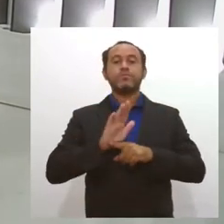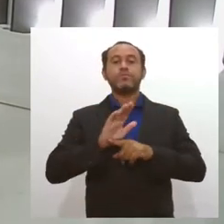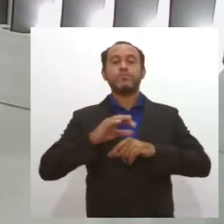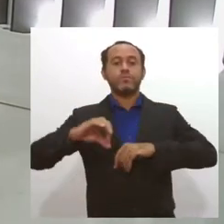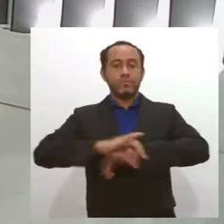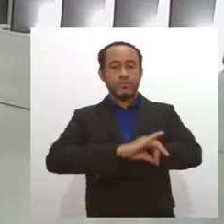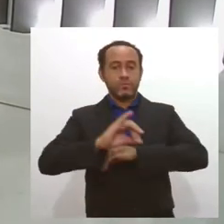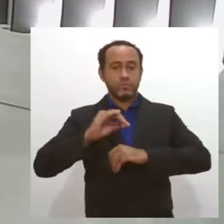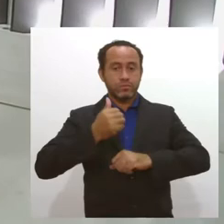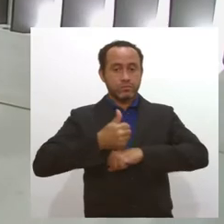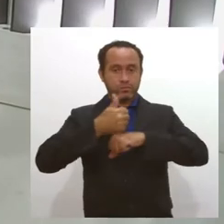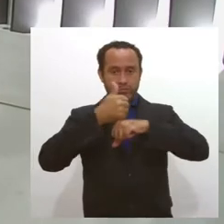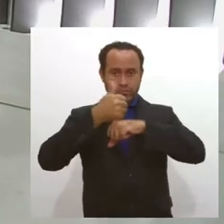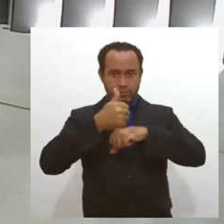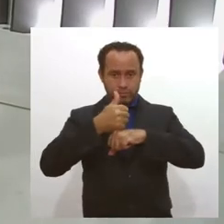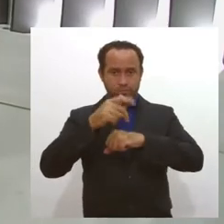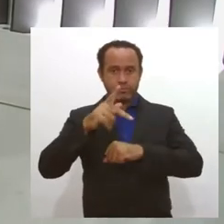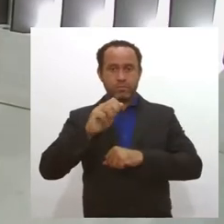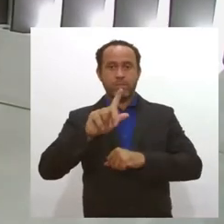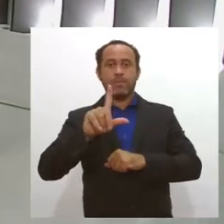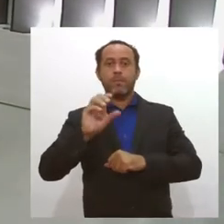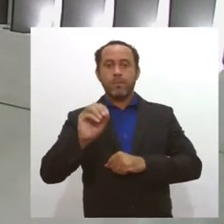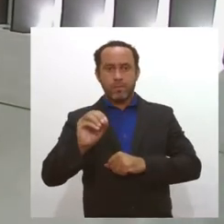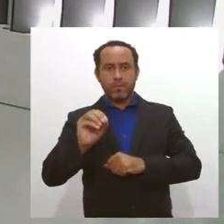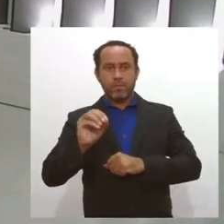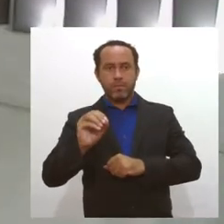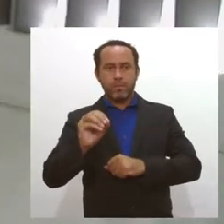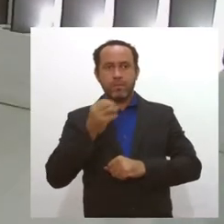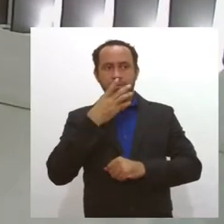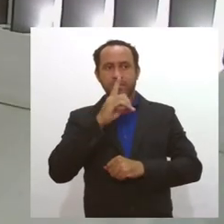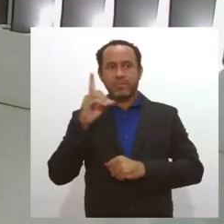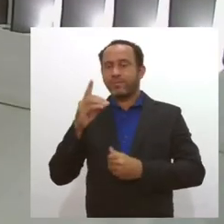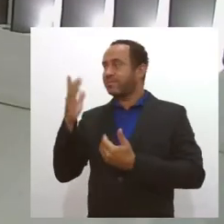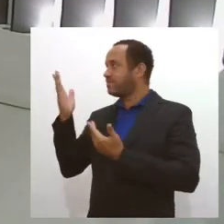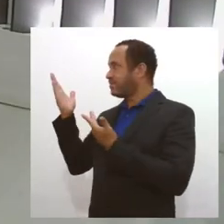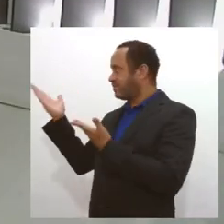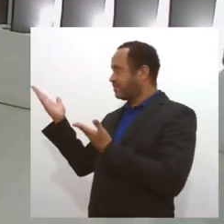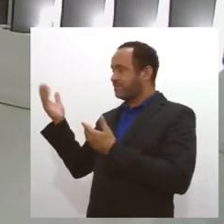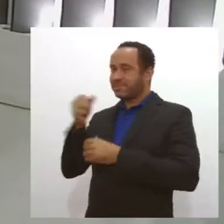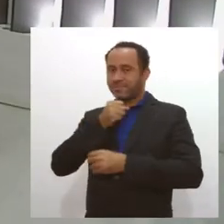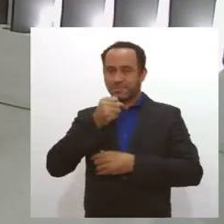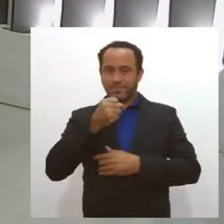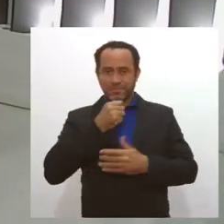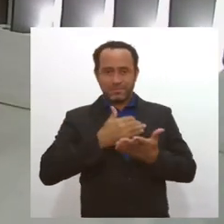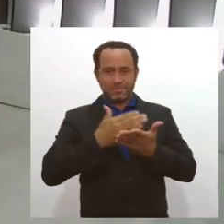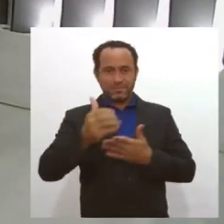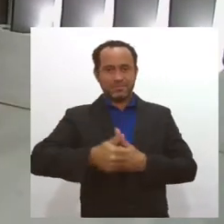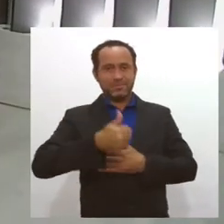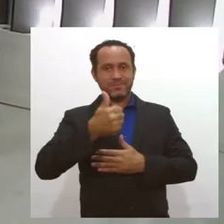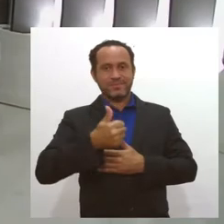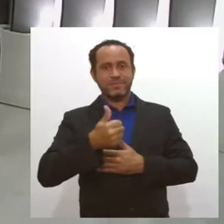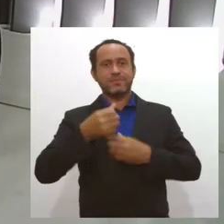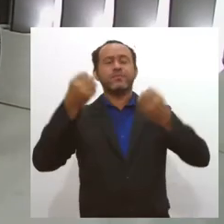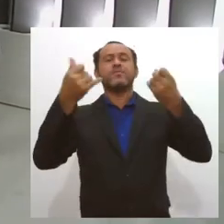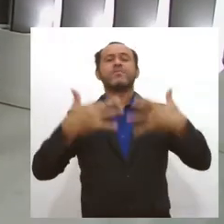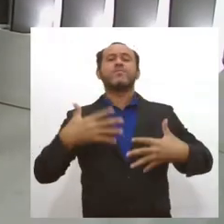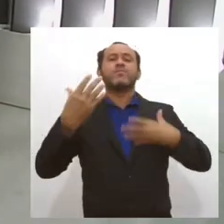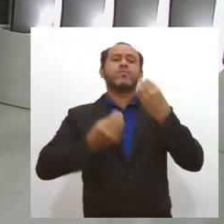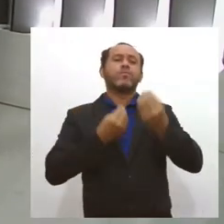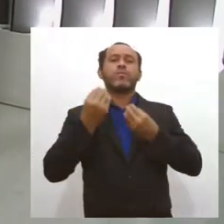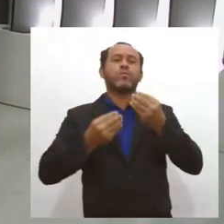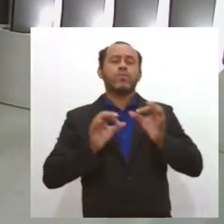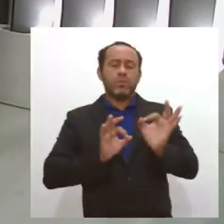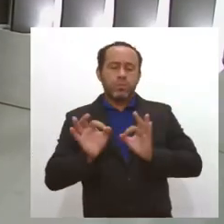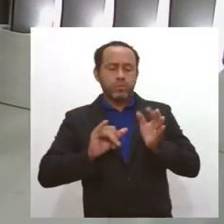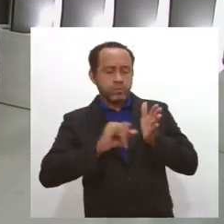agrônomo da Coedro, Paulo Feitosa. Paulo, muito bom dia. Seja bem-vindo ao Jornal da Lese 1ª edição. Conta um pouquinho para a gente, depois da ordem de